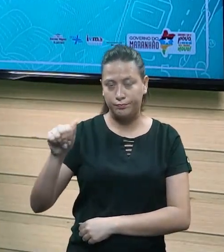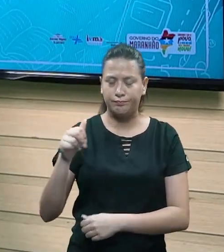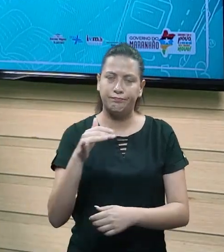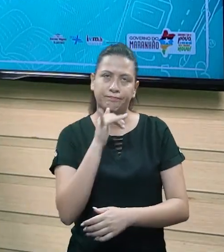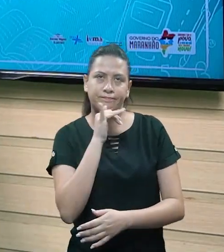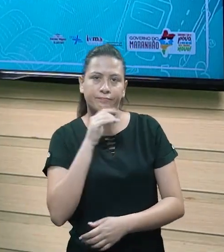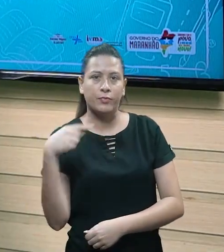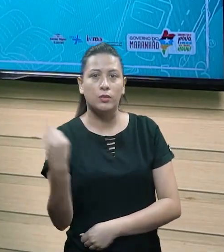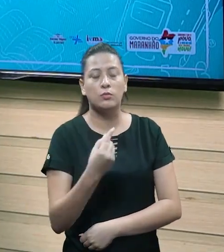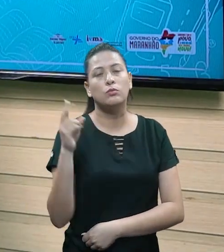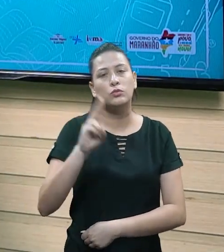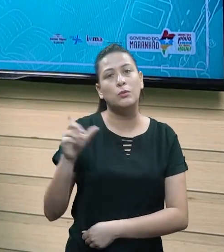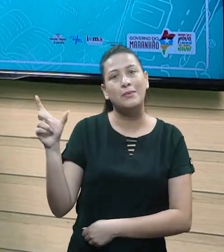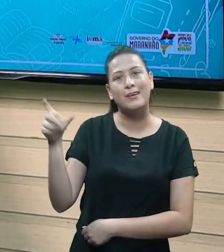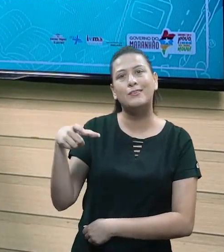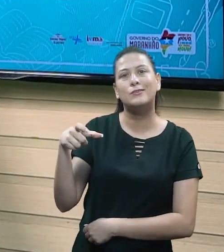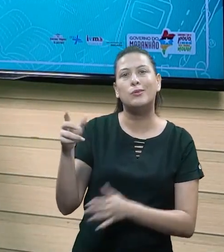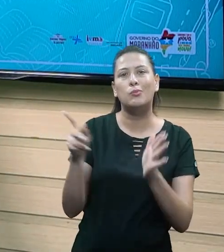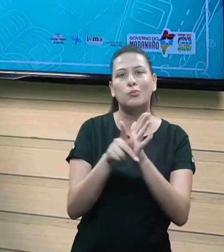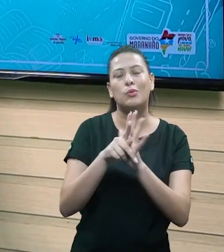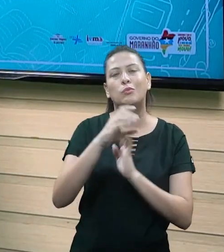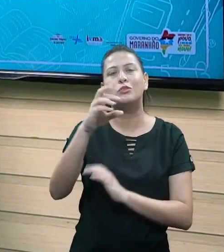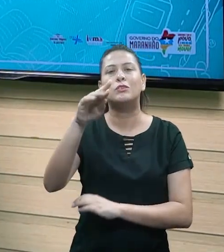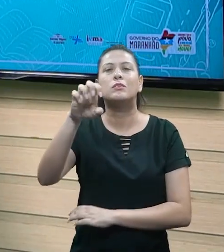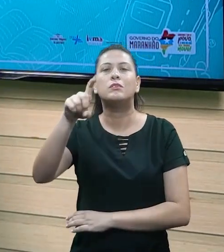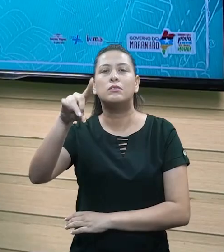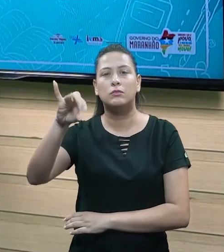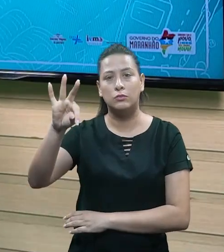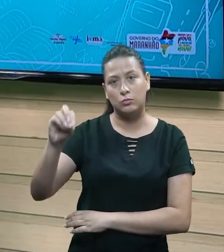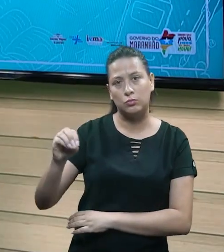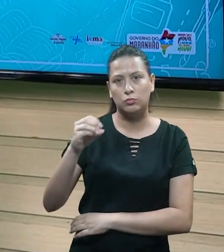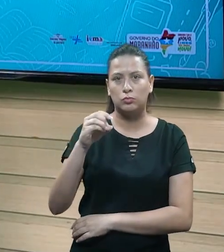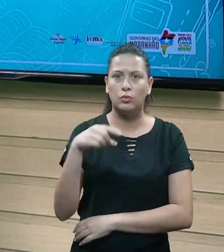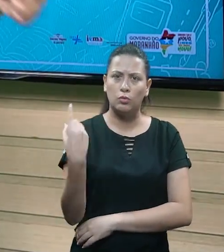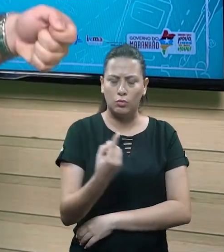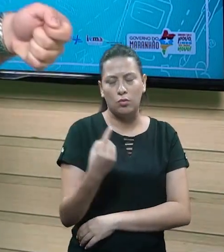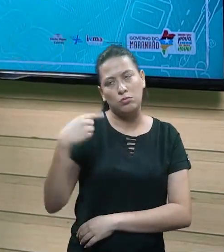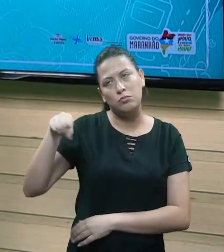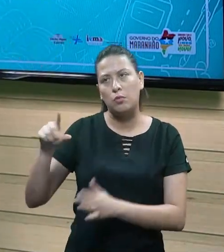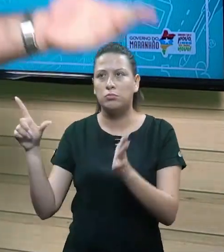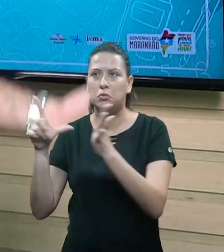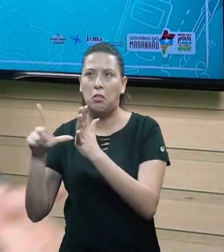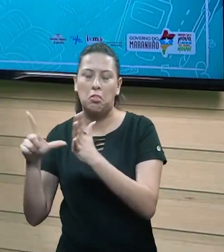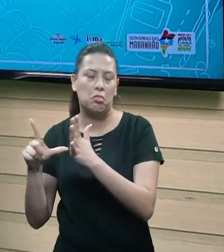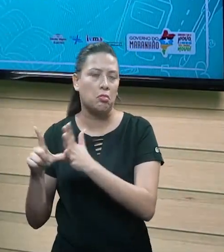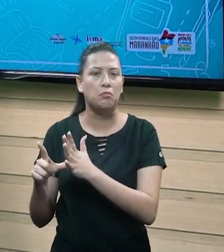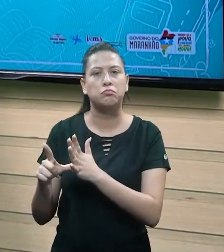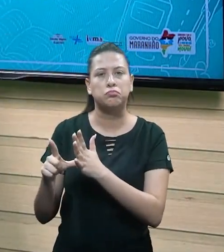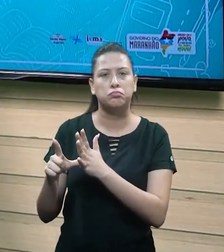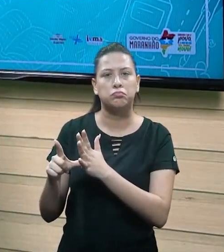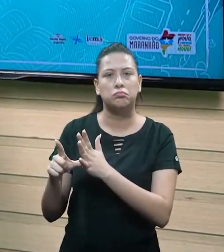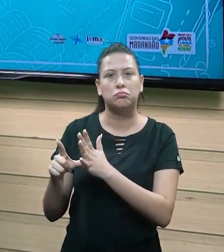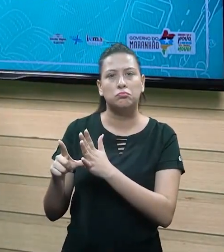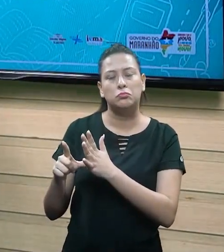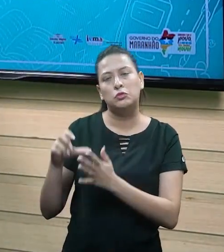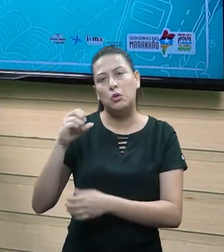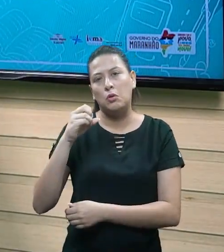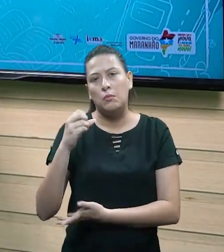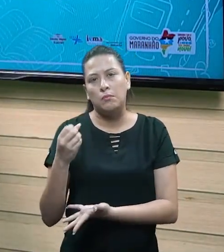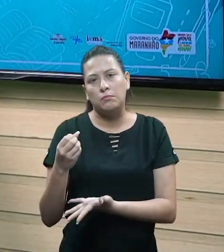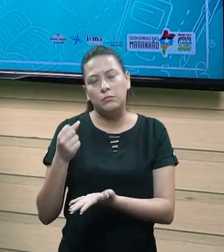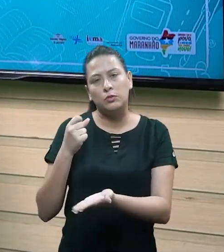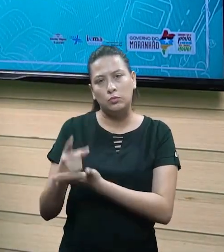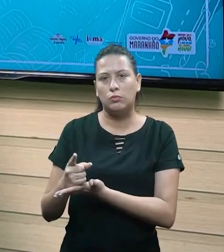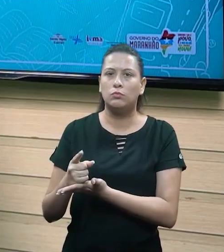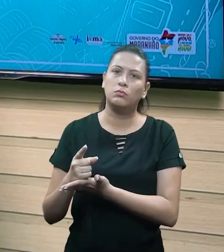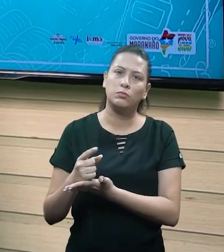cartão de crédito, tá? Nós fazemos compra de determinado produto, nós vamos numa loja, compramos no crediário, por exemplo, tá? No boleto,